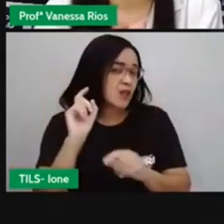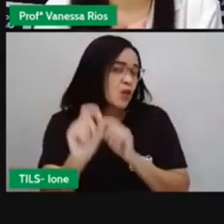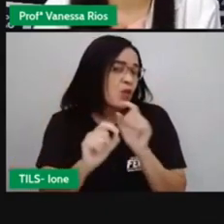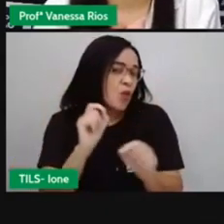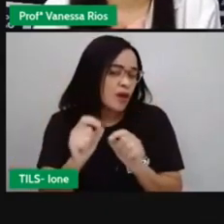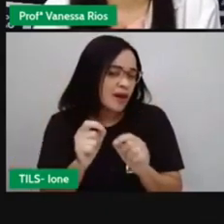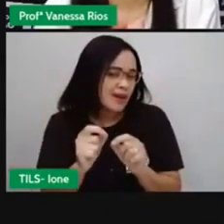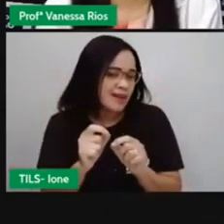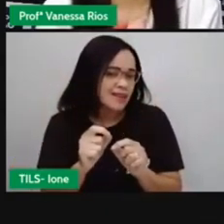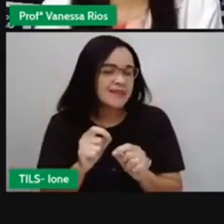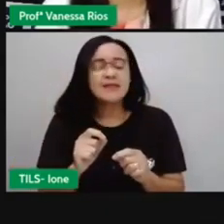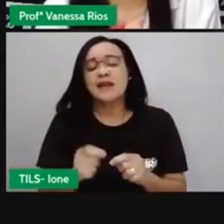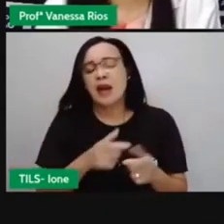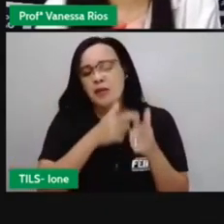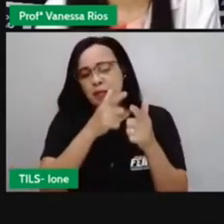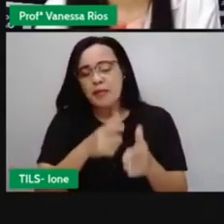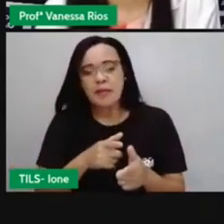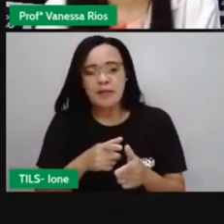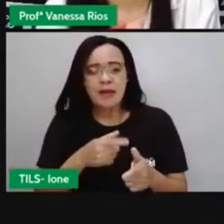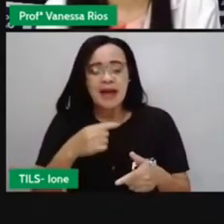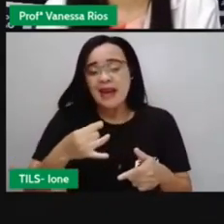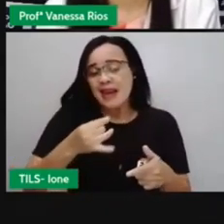determinados assuntos.